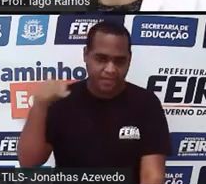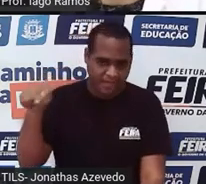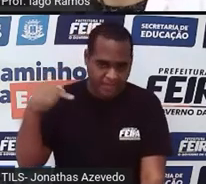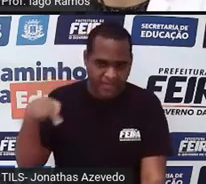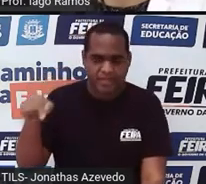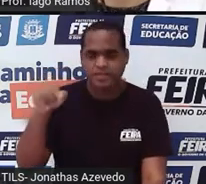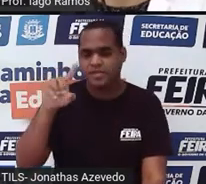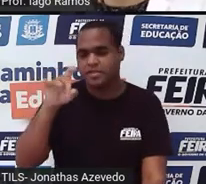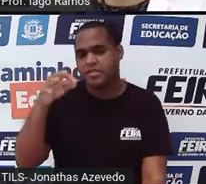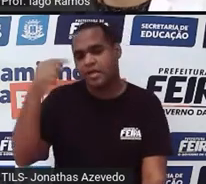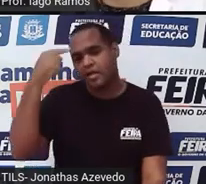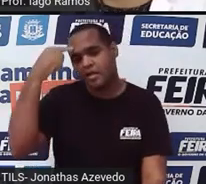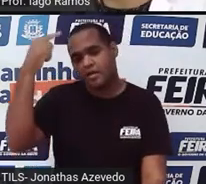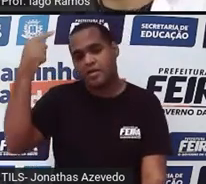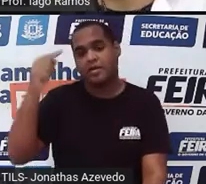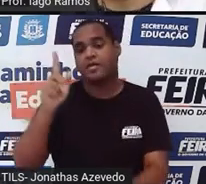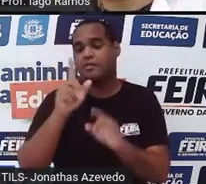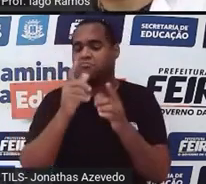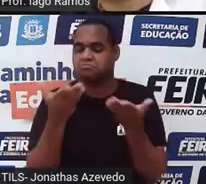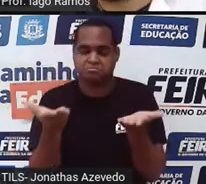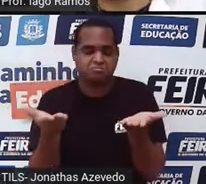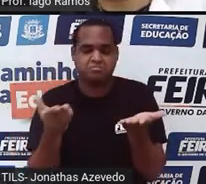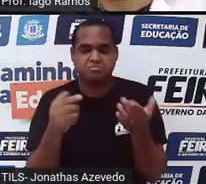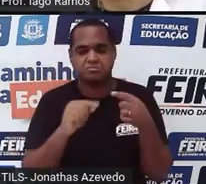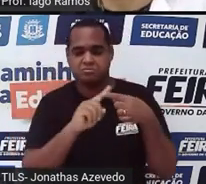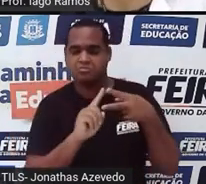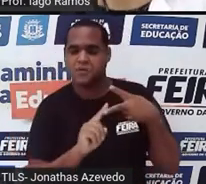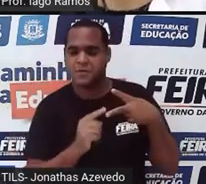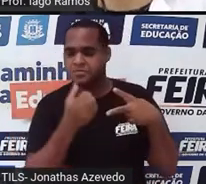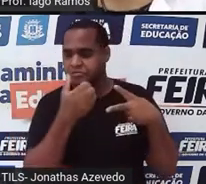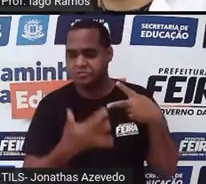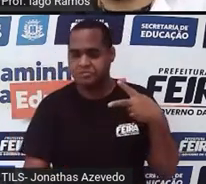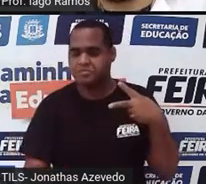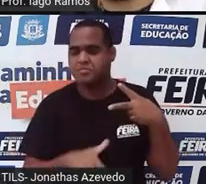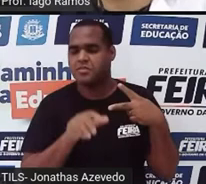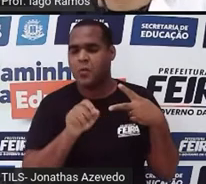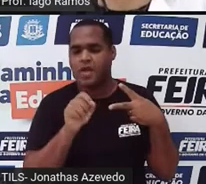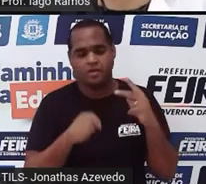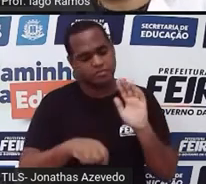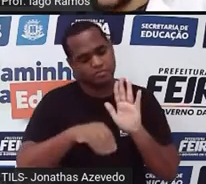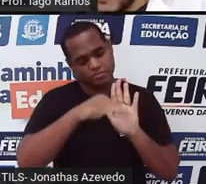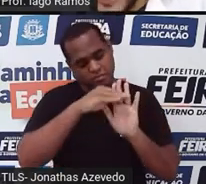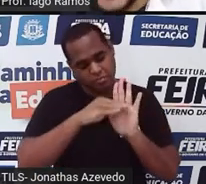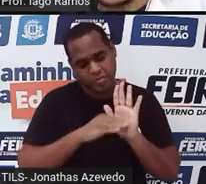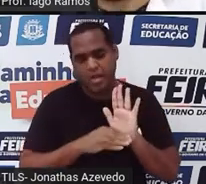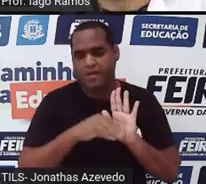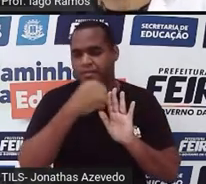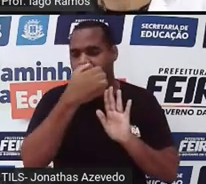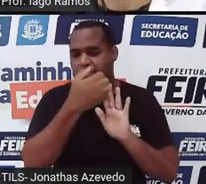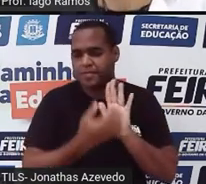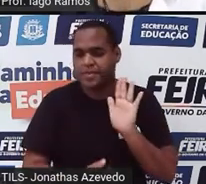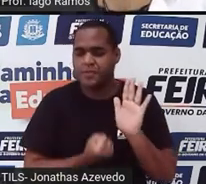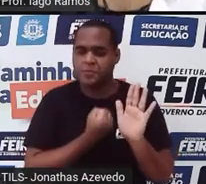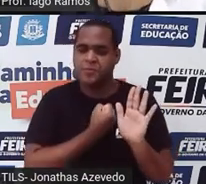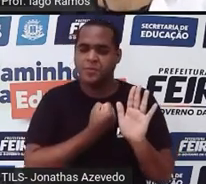a sequência dos meses do ano, tá? Mas o que é uma sequência numérica?